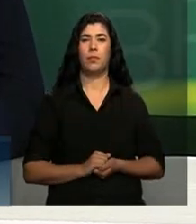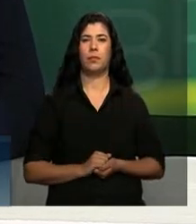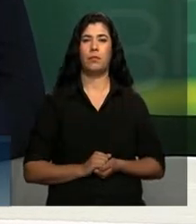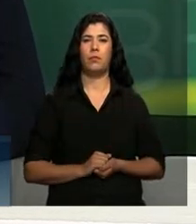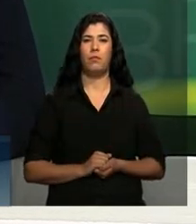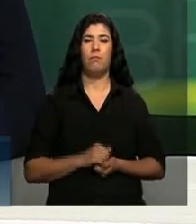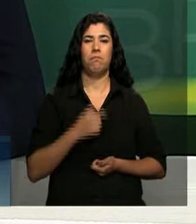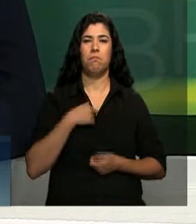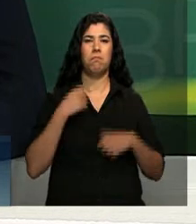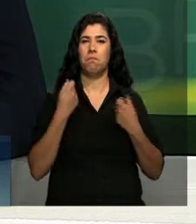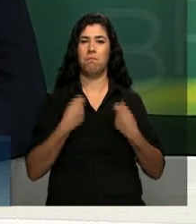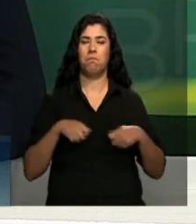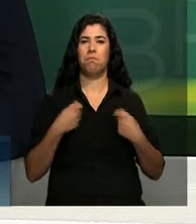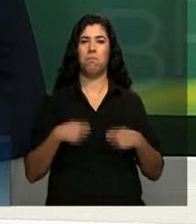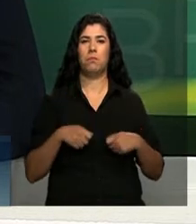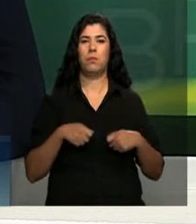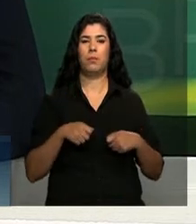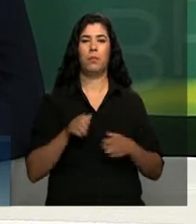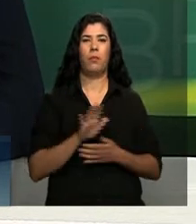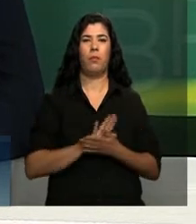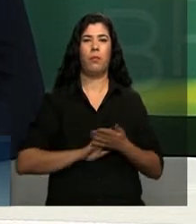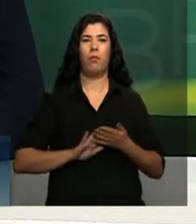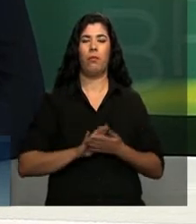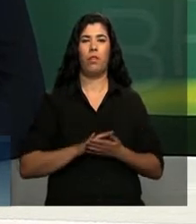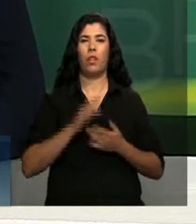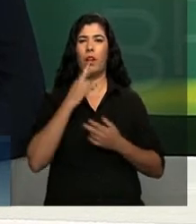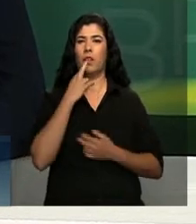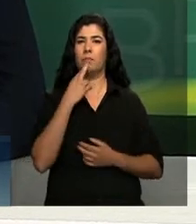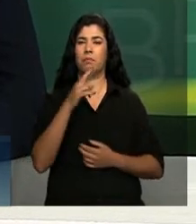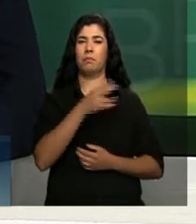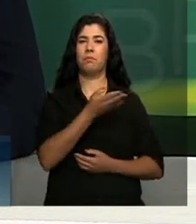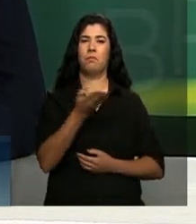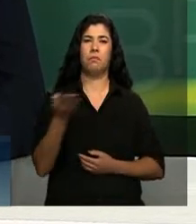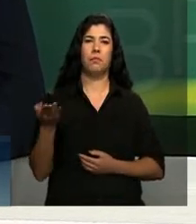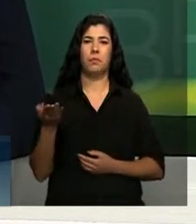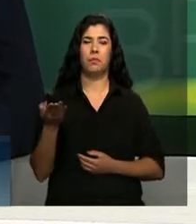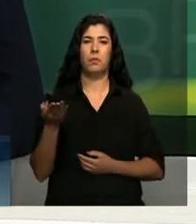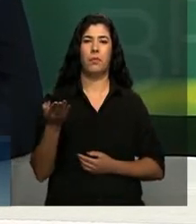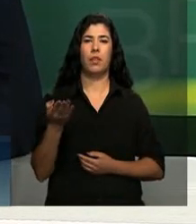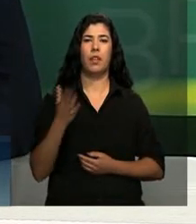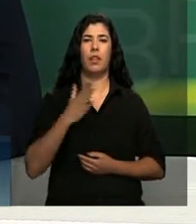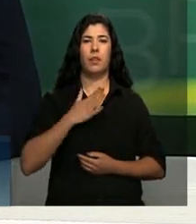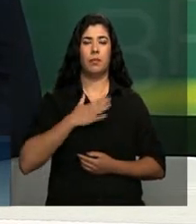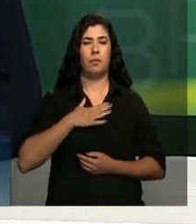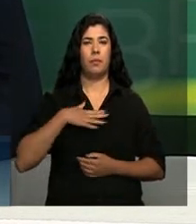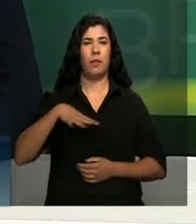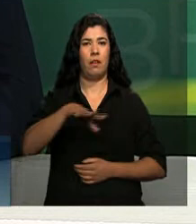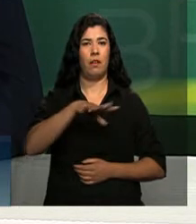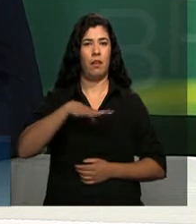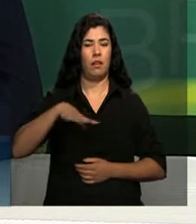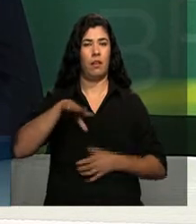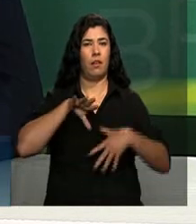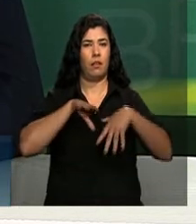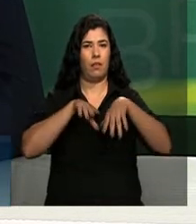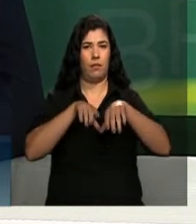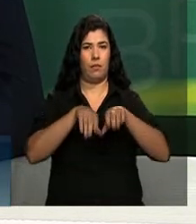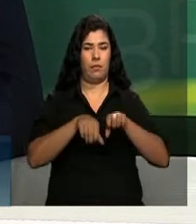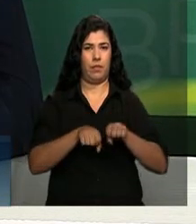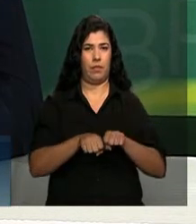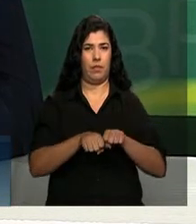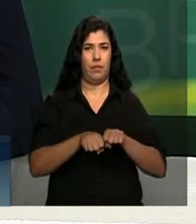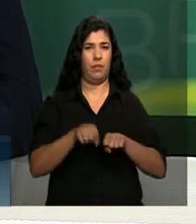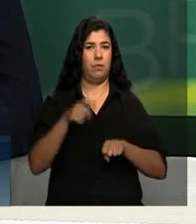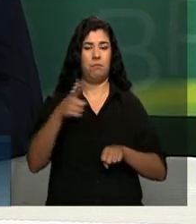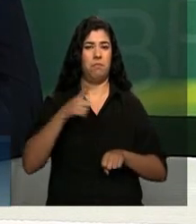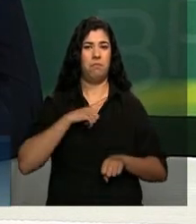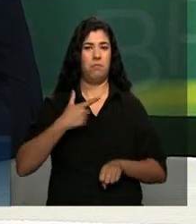Eu não preciso dizer a ninguém que a minha área de formação não é